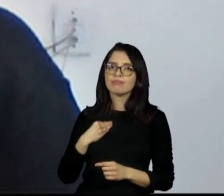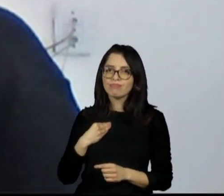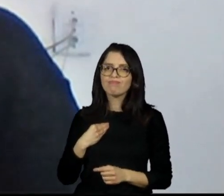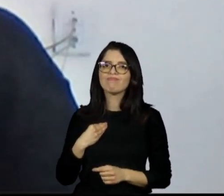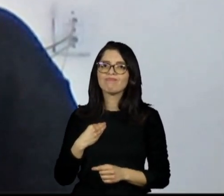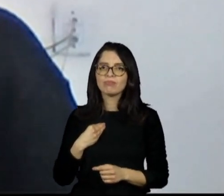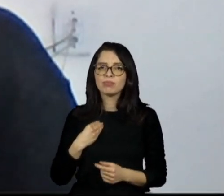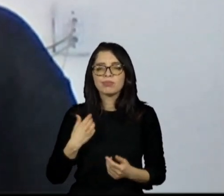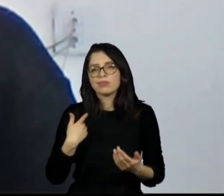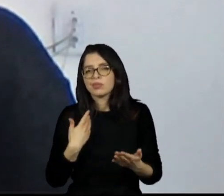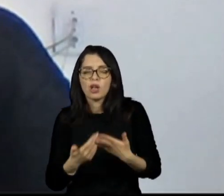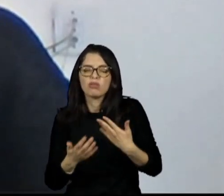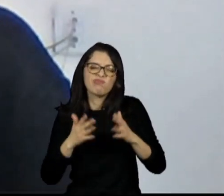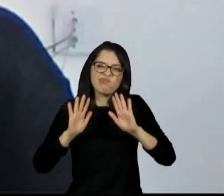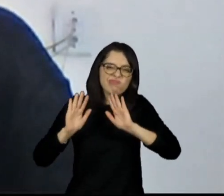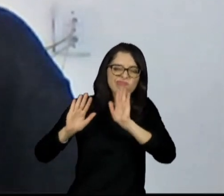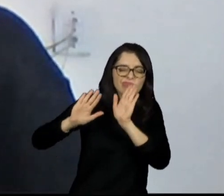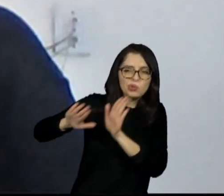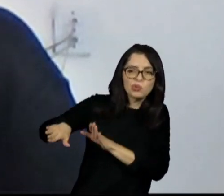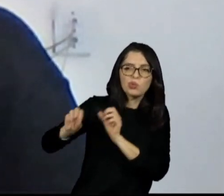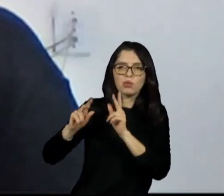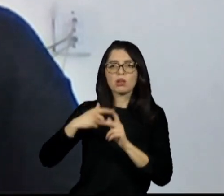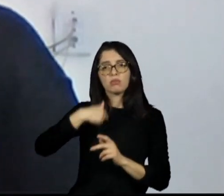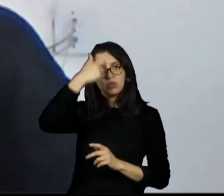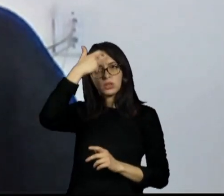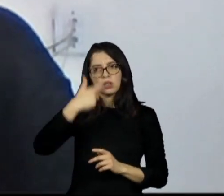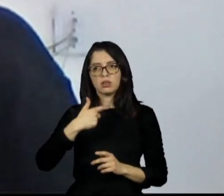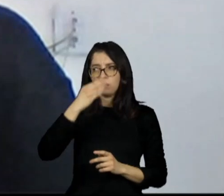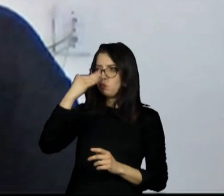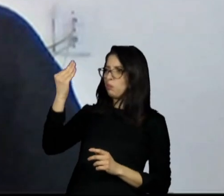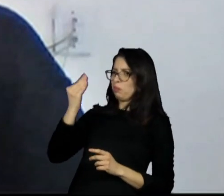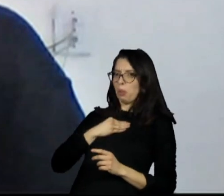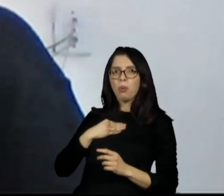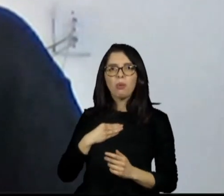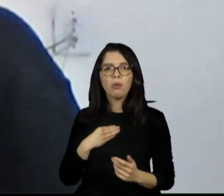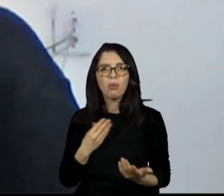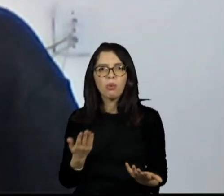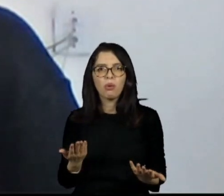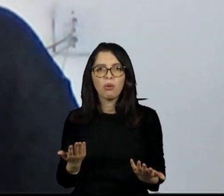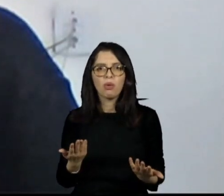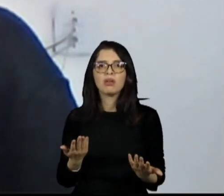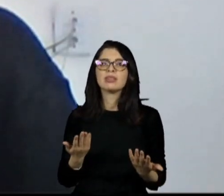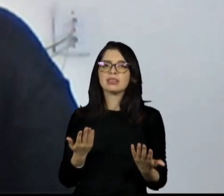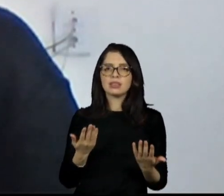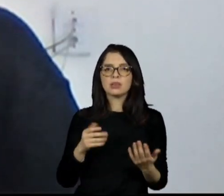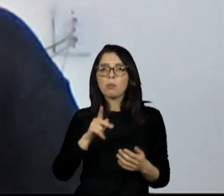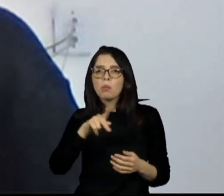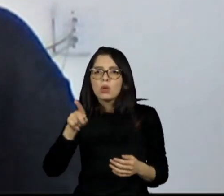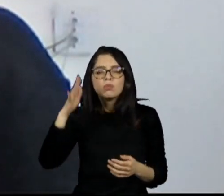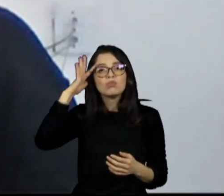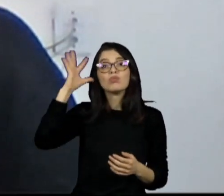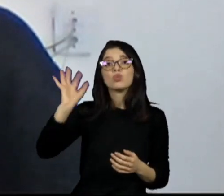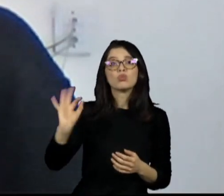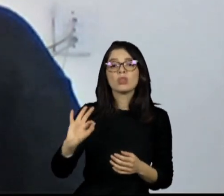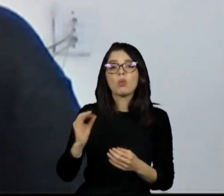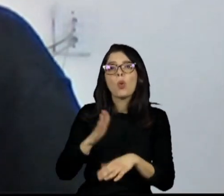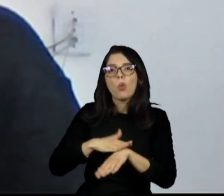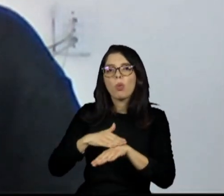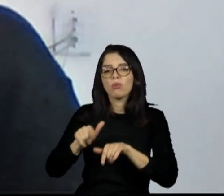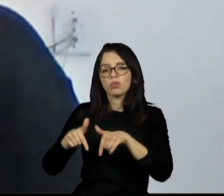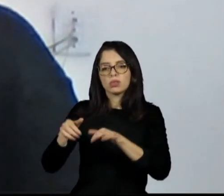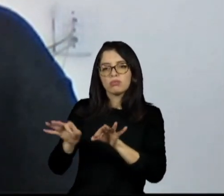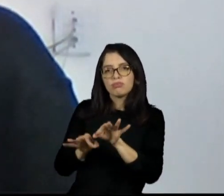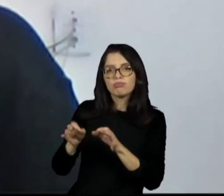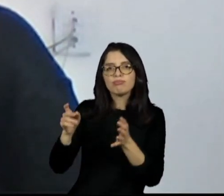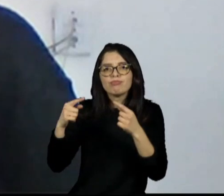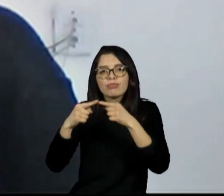aula, porque, para mim, né, especificamente, porque ele não sabia, ele não tinha o treinamento, enfim. E aí, o